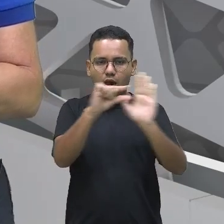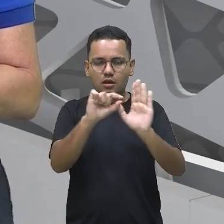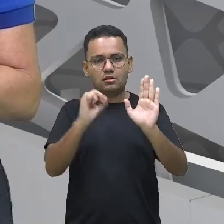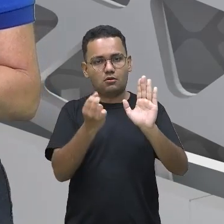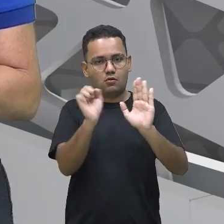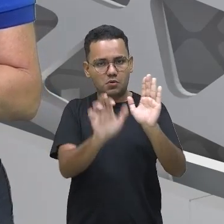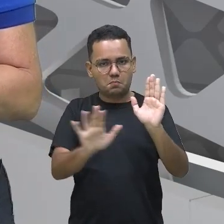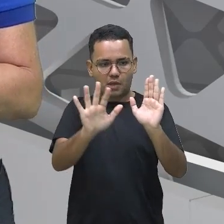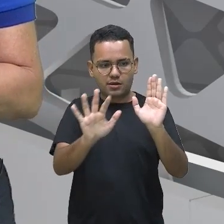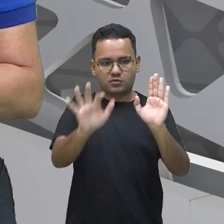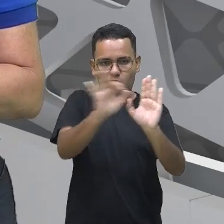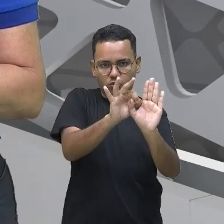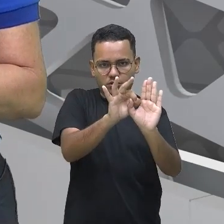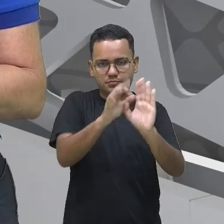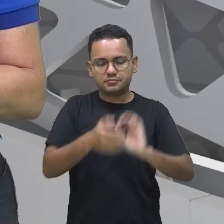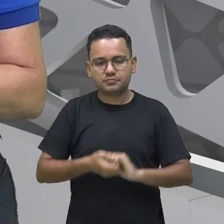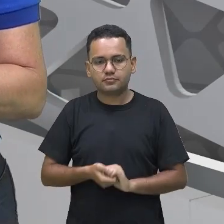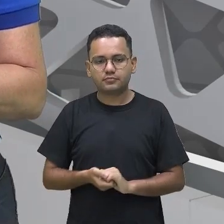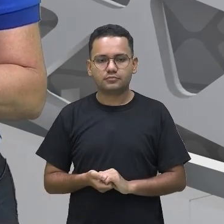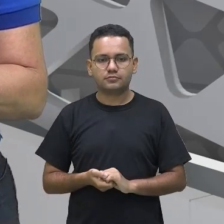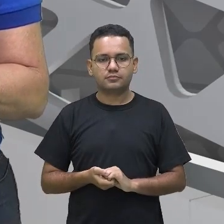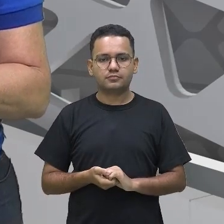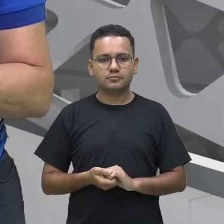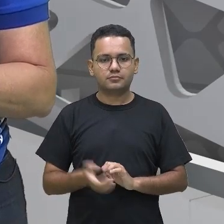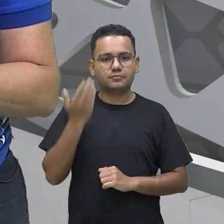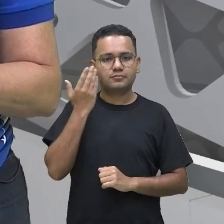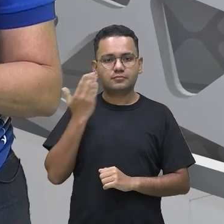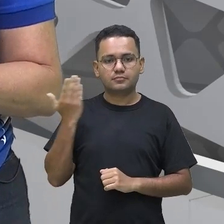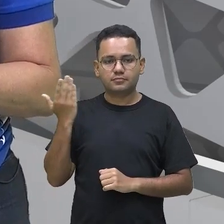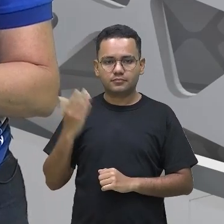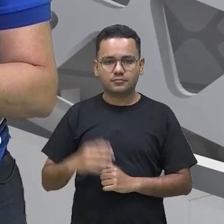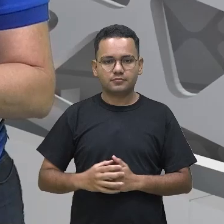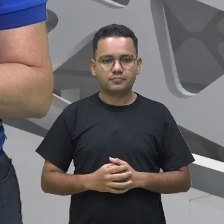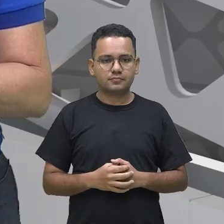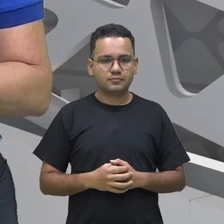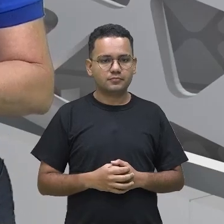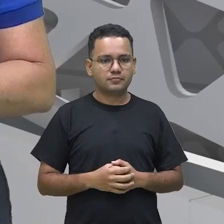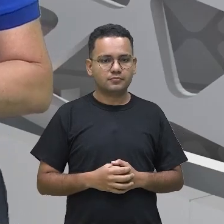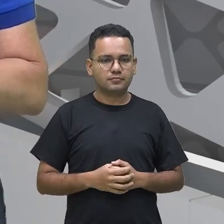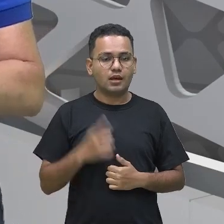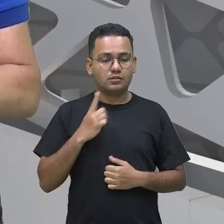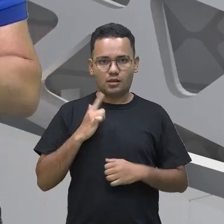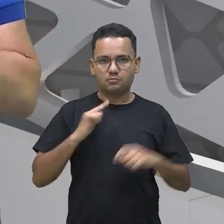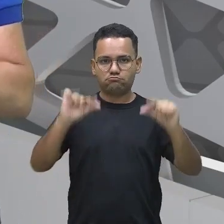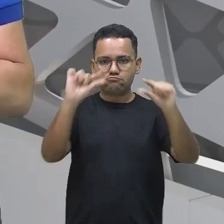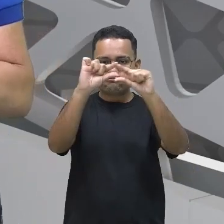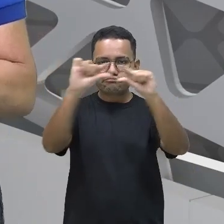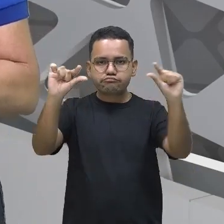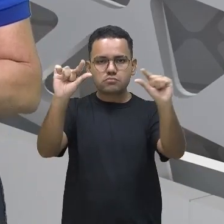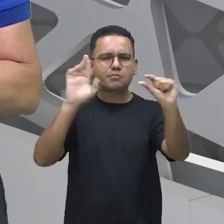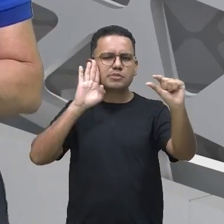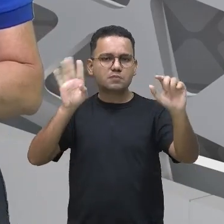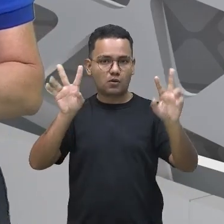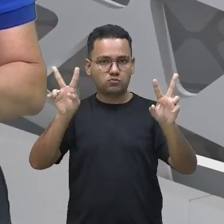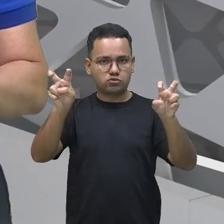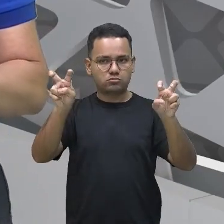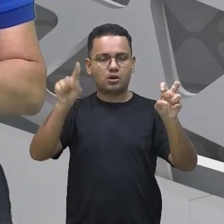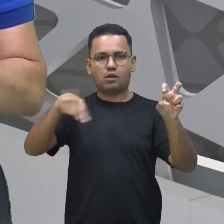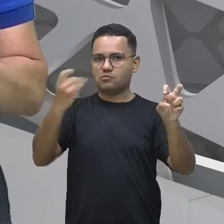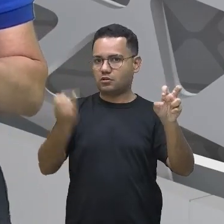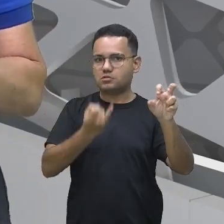características do infográfico, nós temos o título. O título é importante.